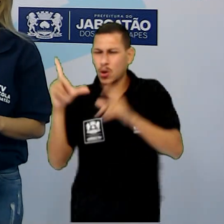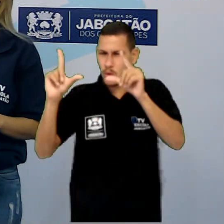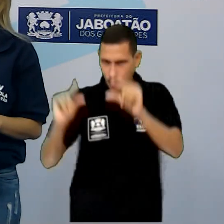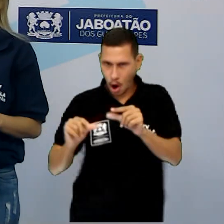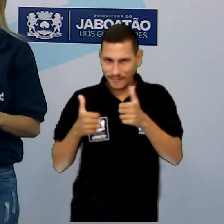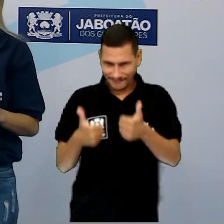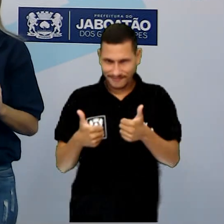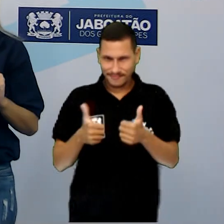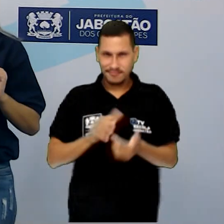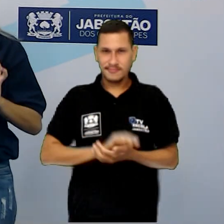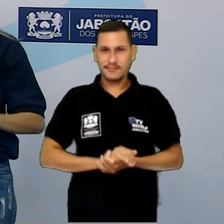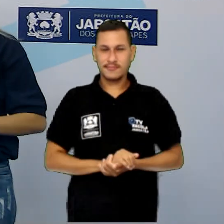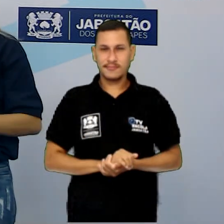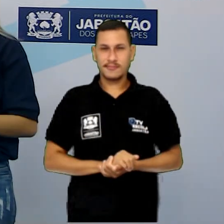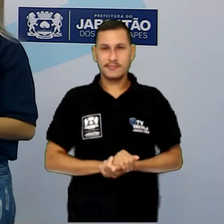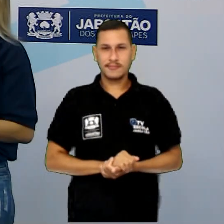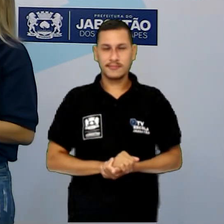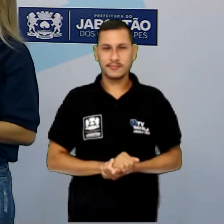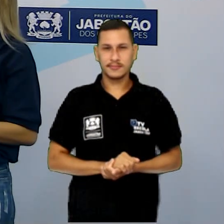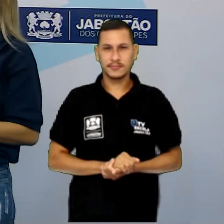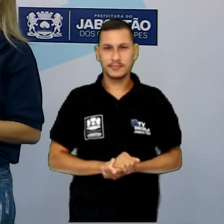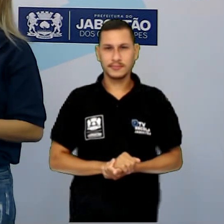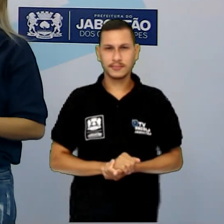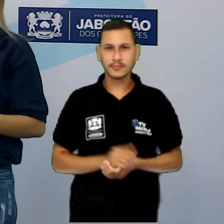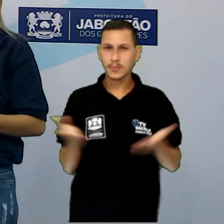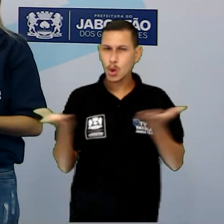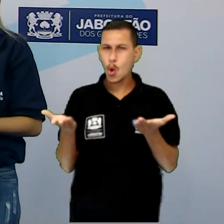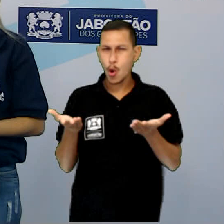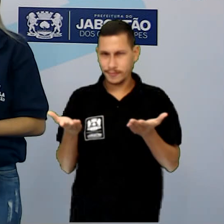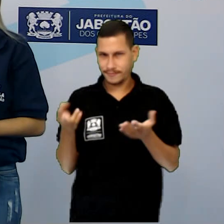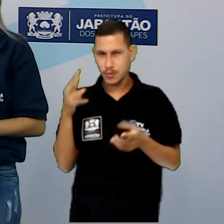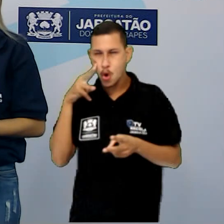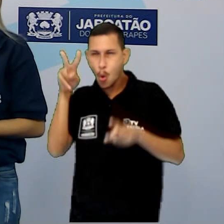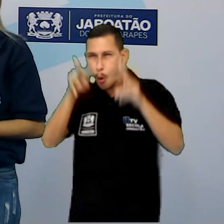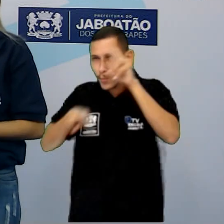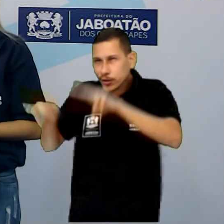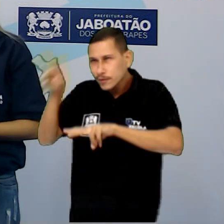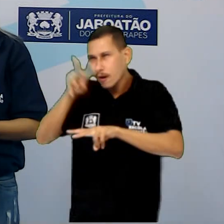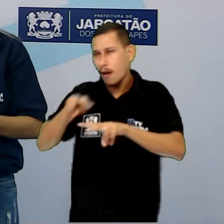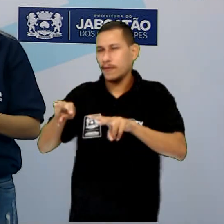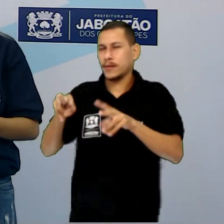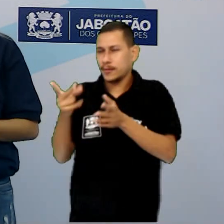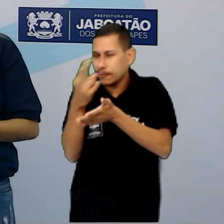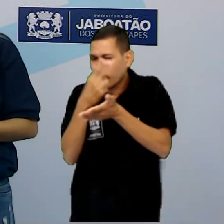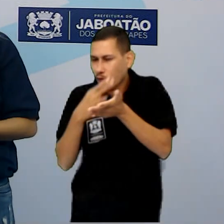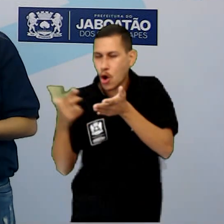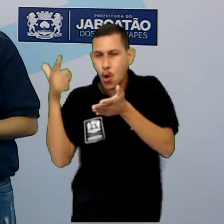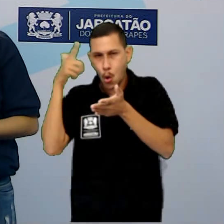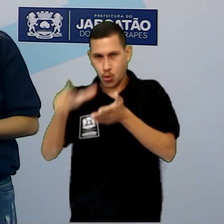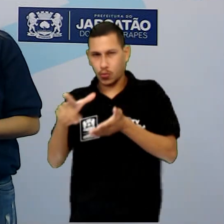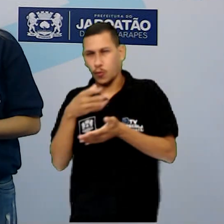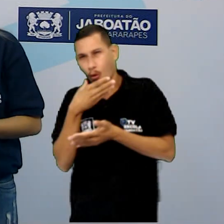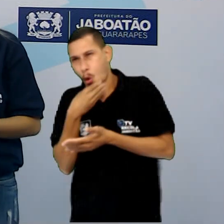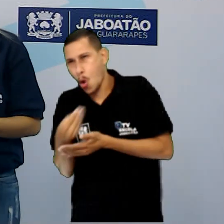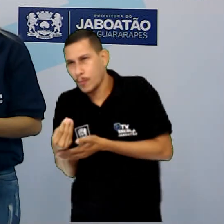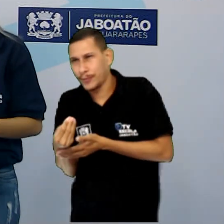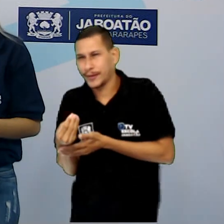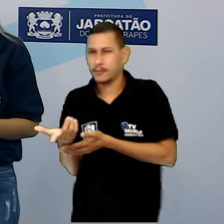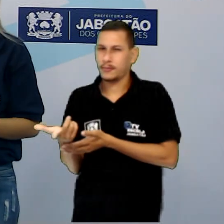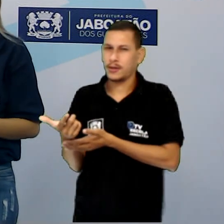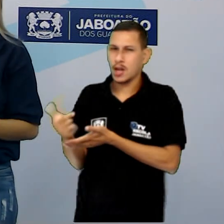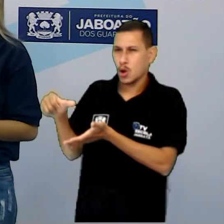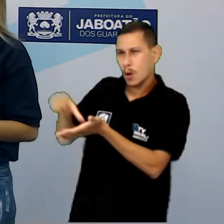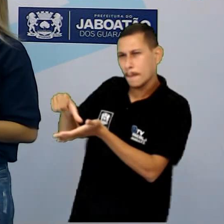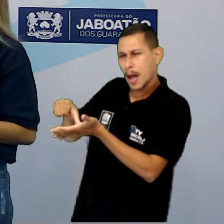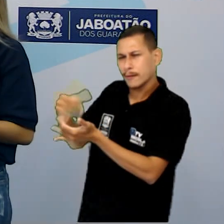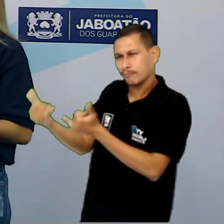Tá bom? Agora, vamos observar esse outro aqui. Joaquim estava no parque e